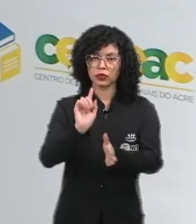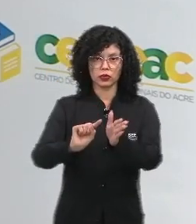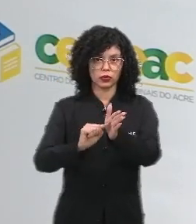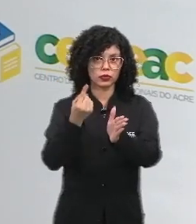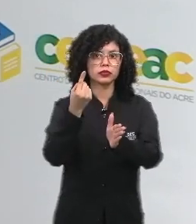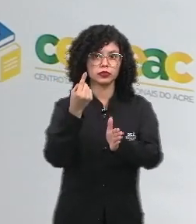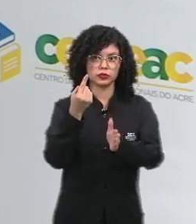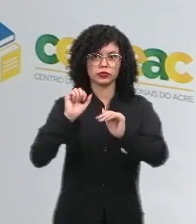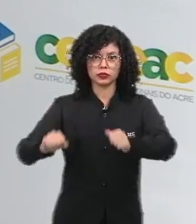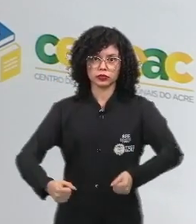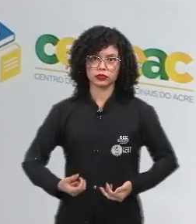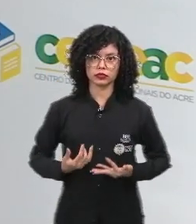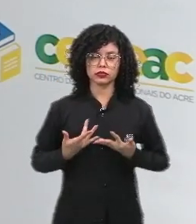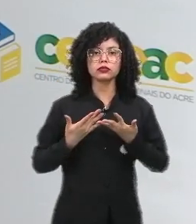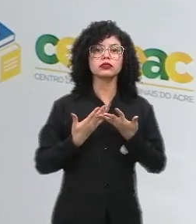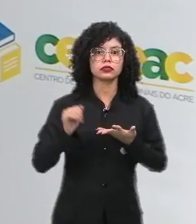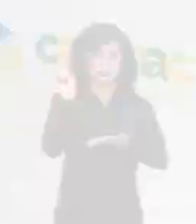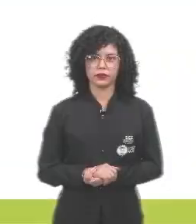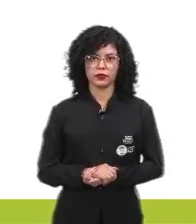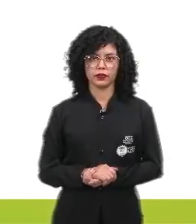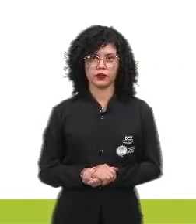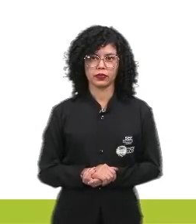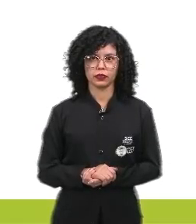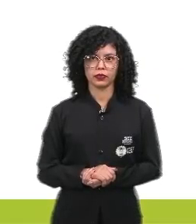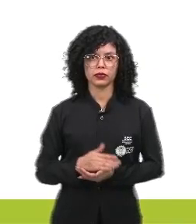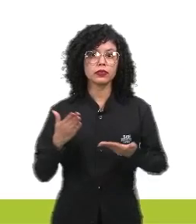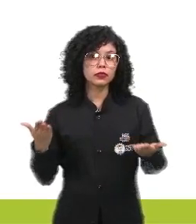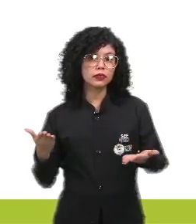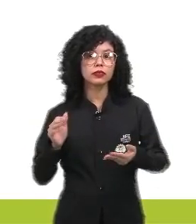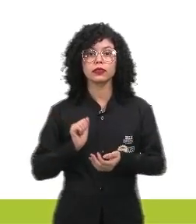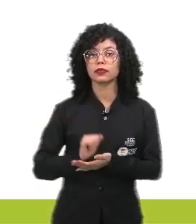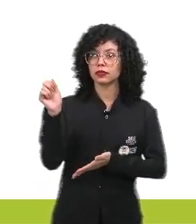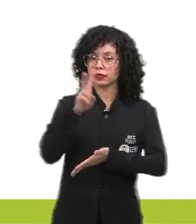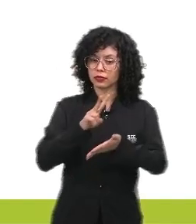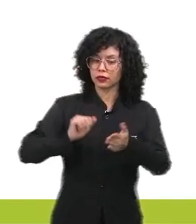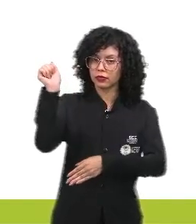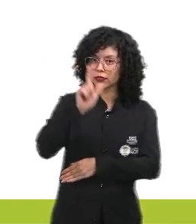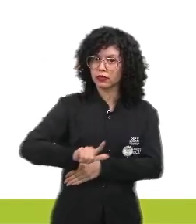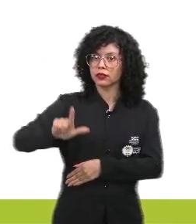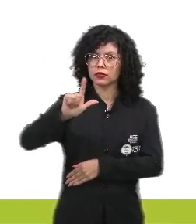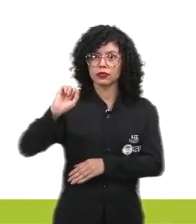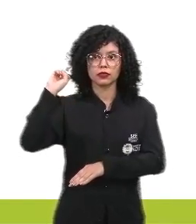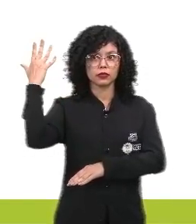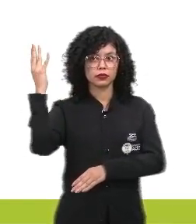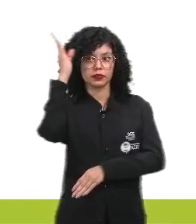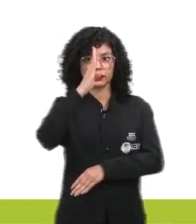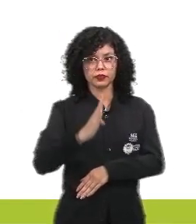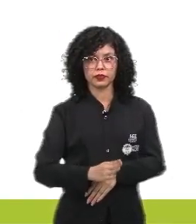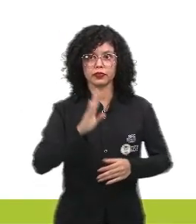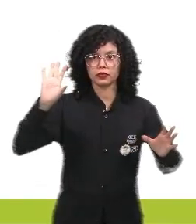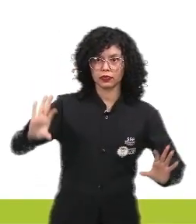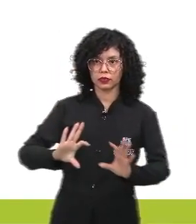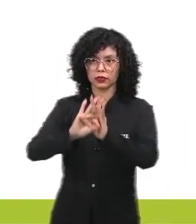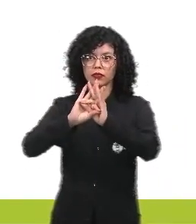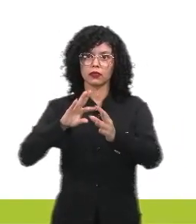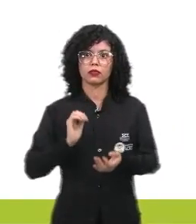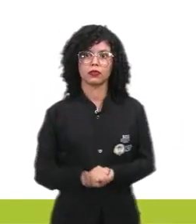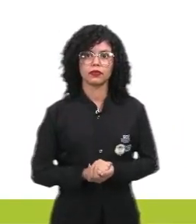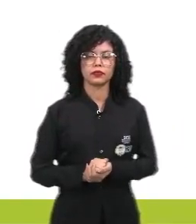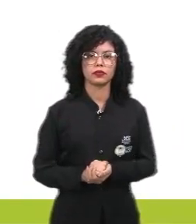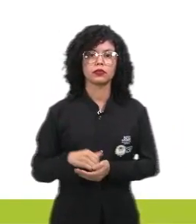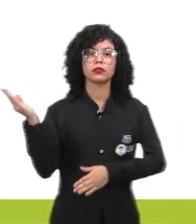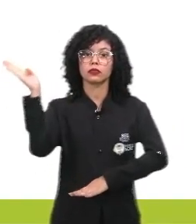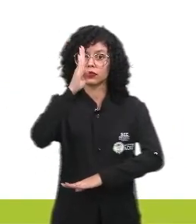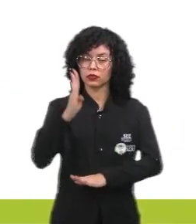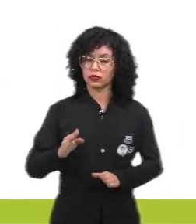primeiro é das manifestações literárias. Trata-se de uma literatura ocorrida no Brasil, ligada ao